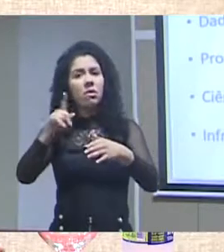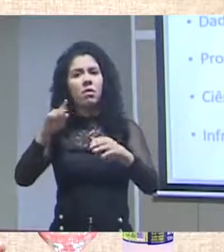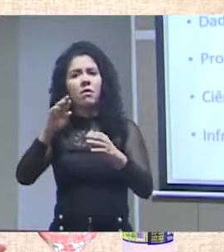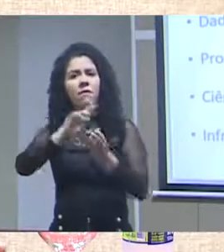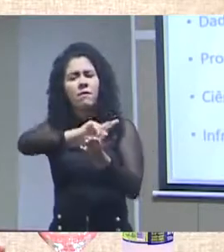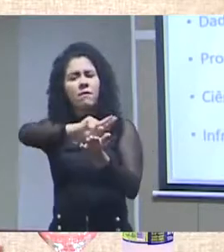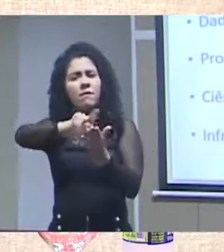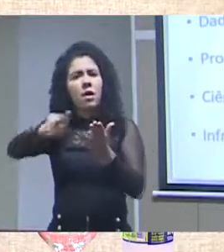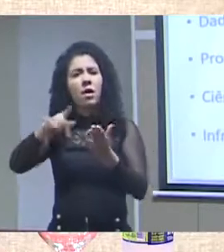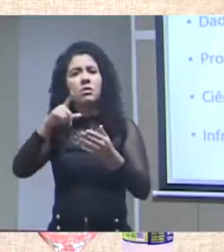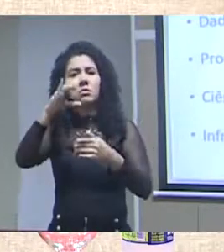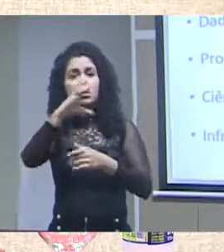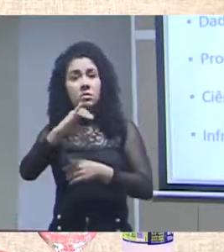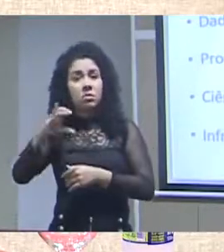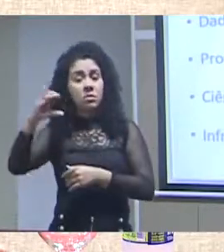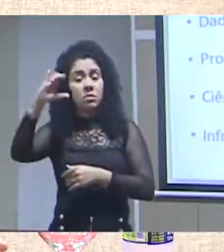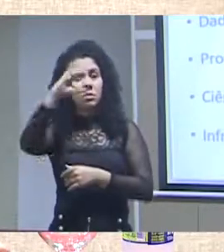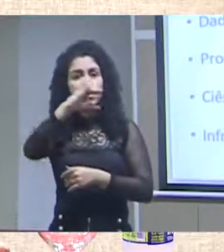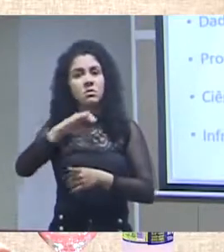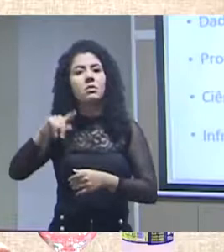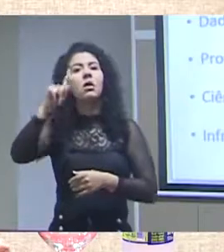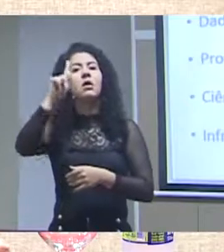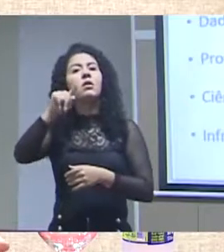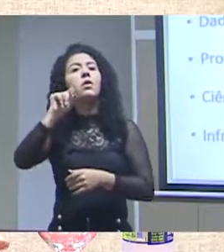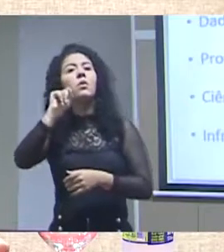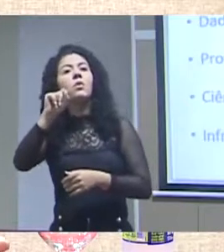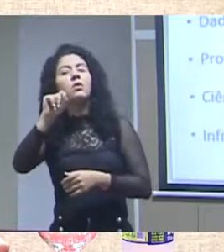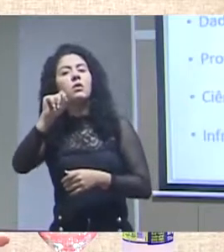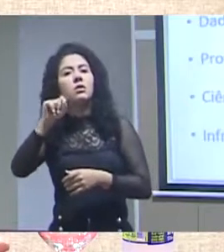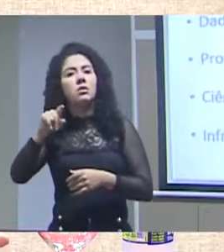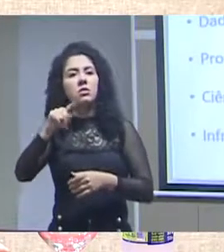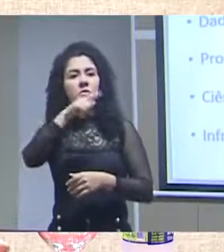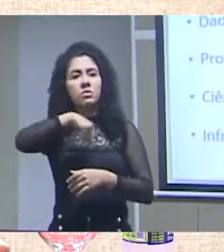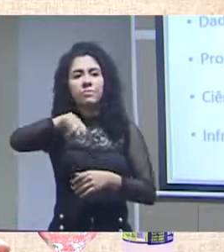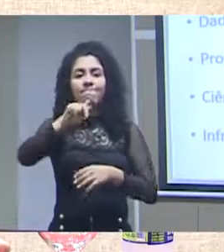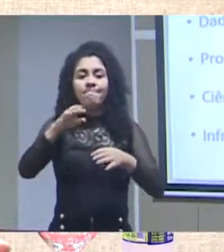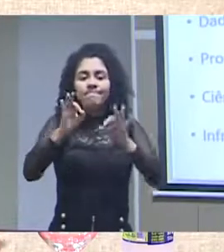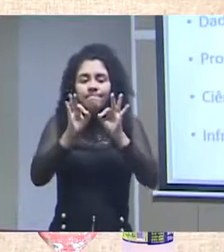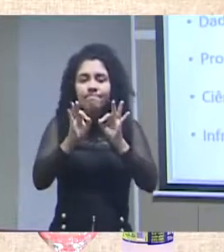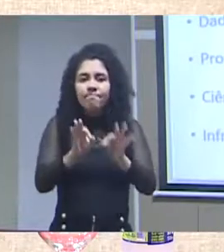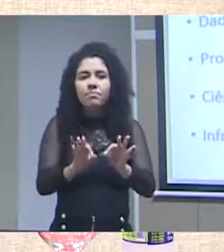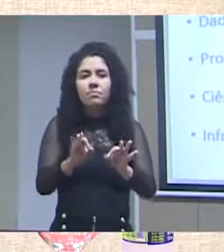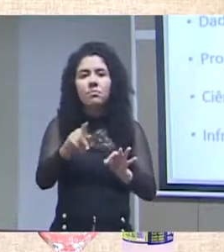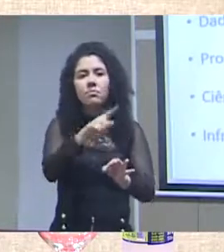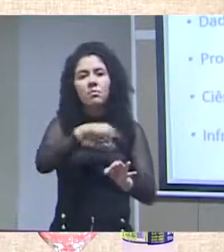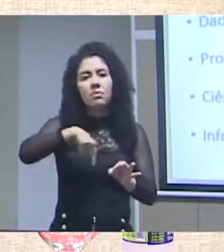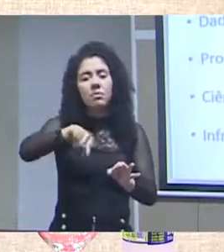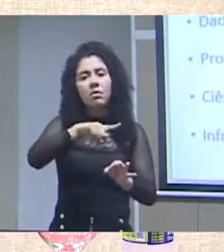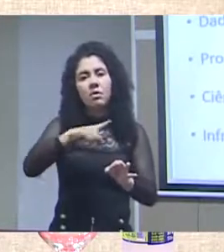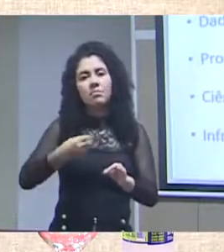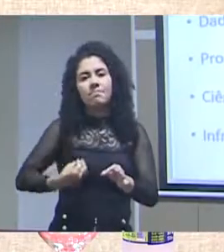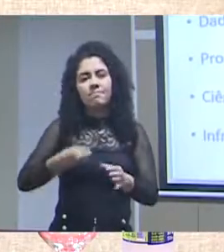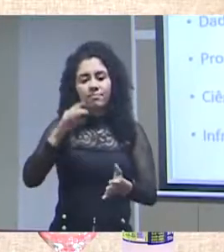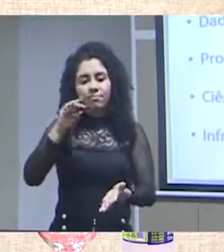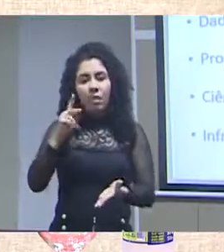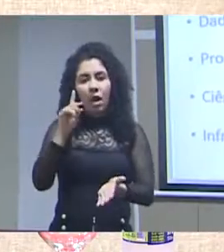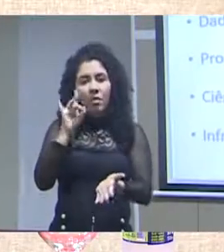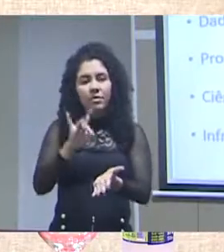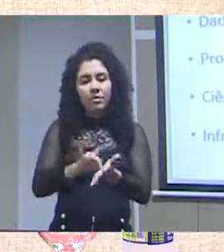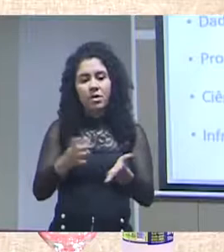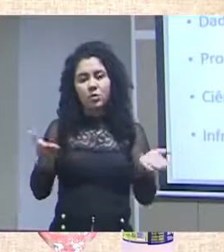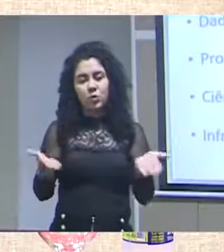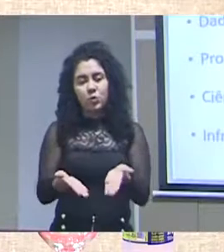parâmetros que não necessariamente atendem as nossas realidades. Os dados abertos, eles,